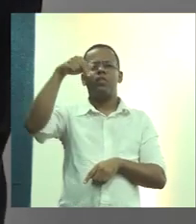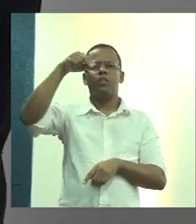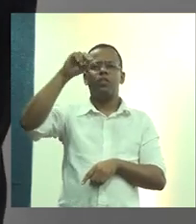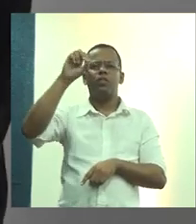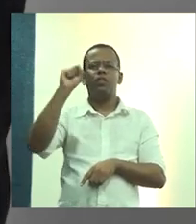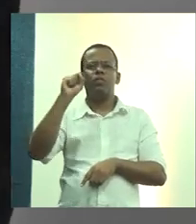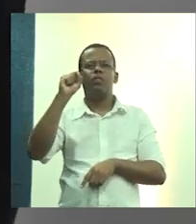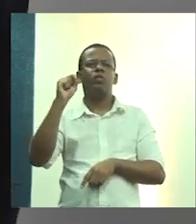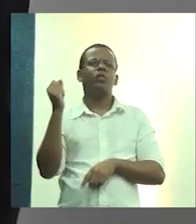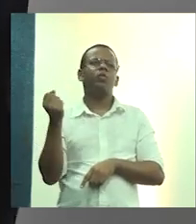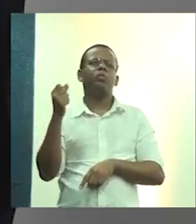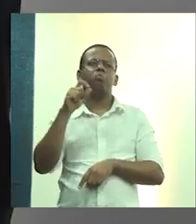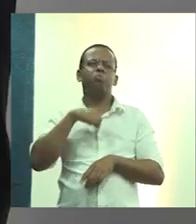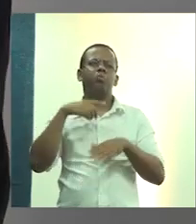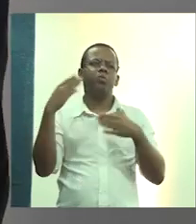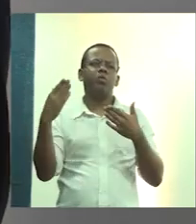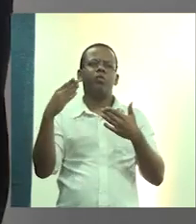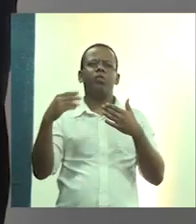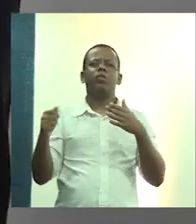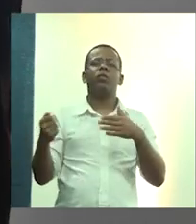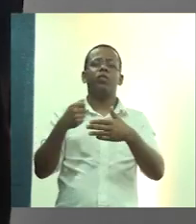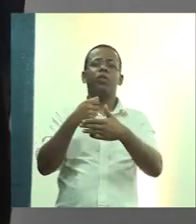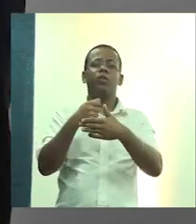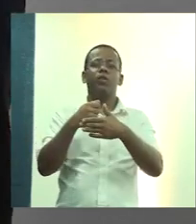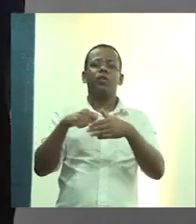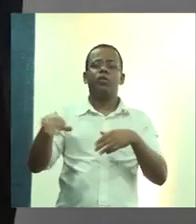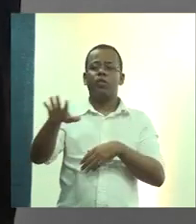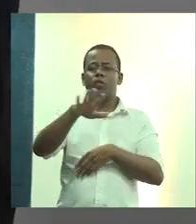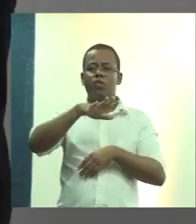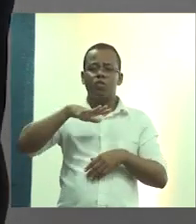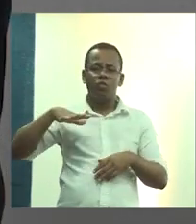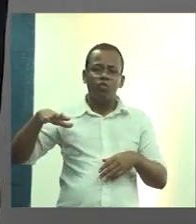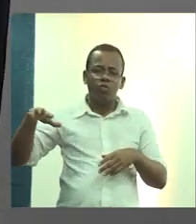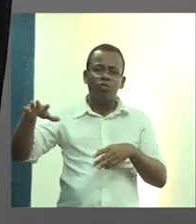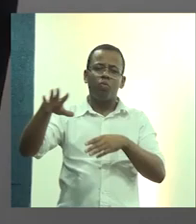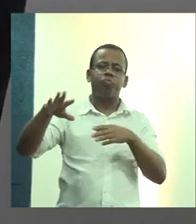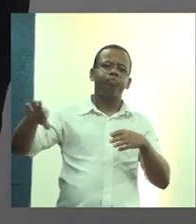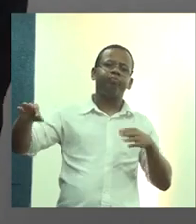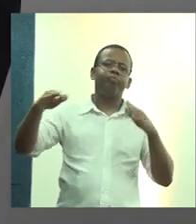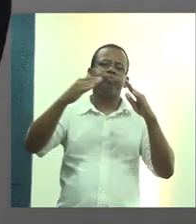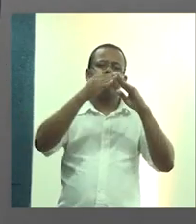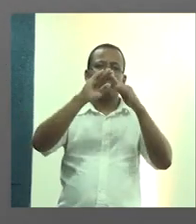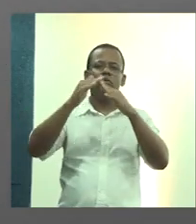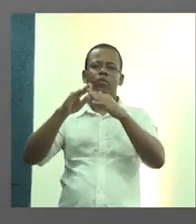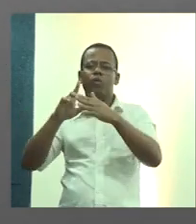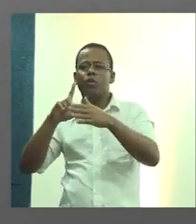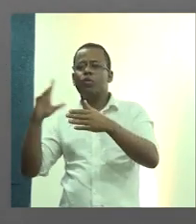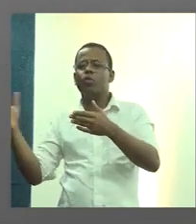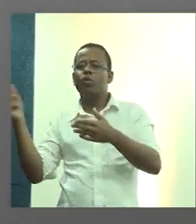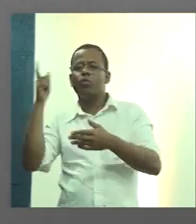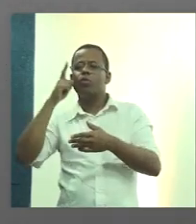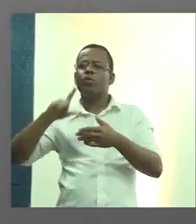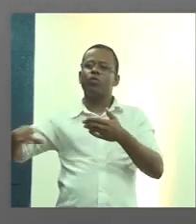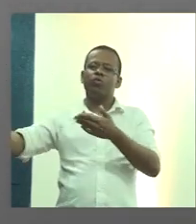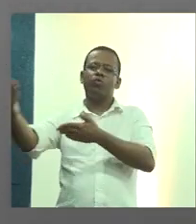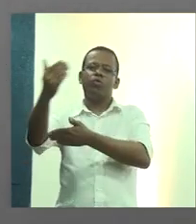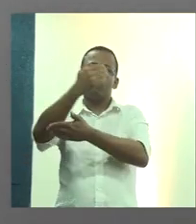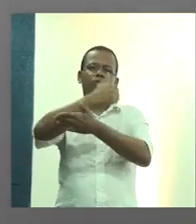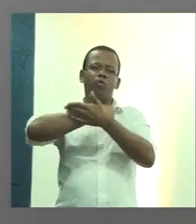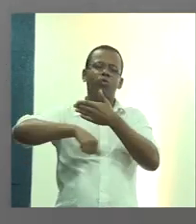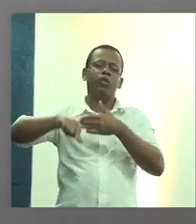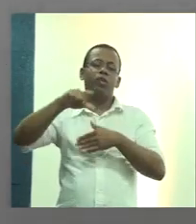Alegre, enfim, da região metropolitana, acabou assambarcando o valor quase total que havia sido